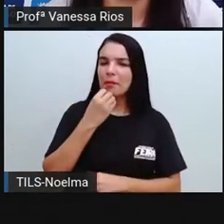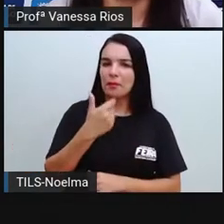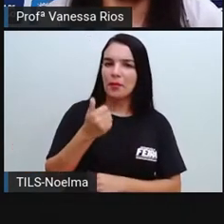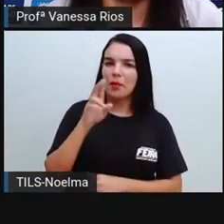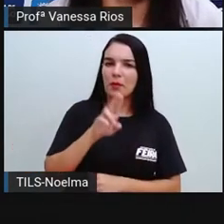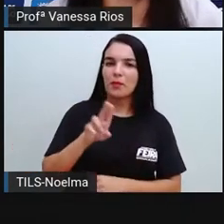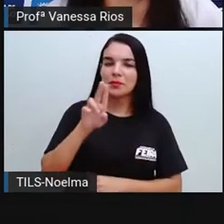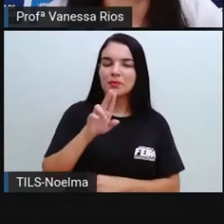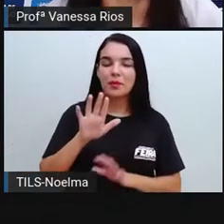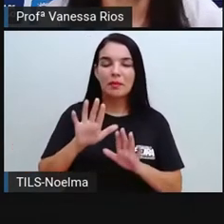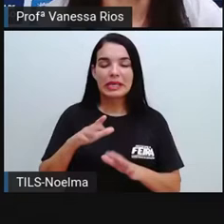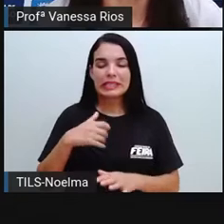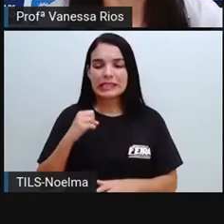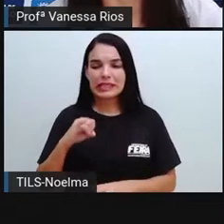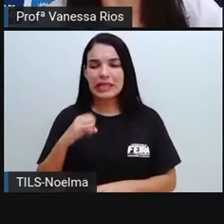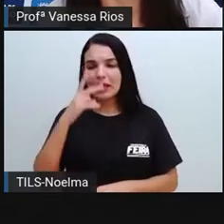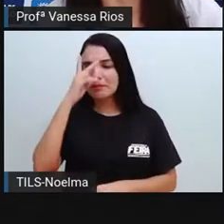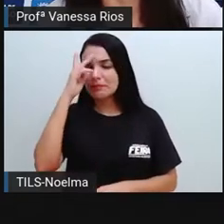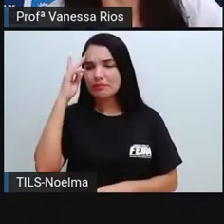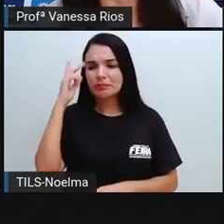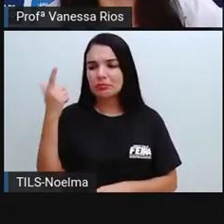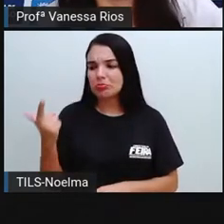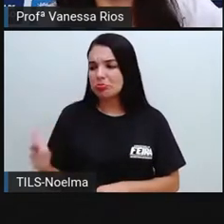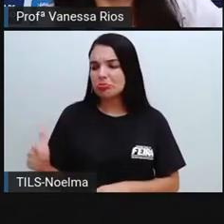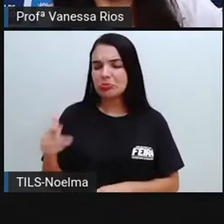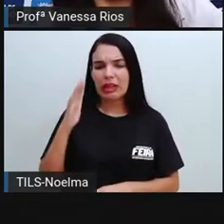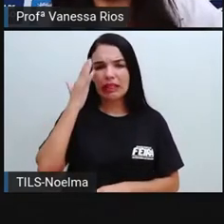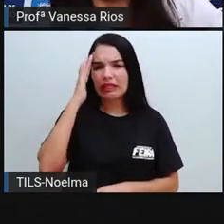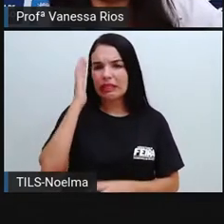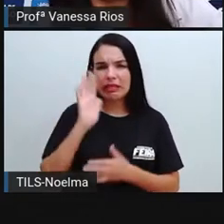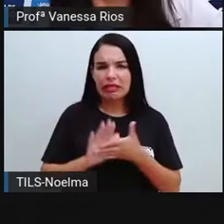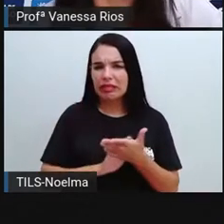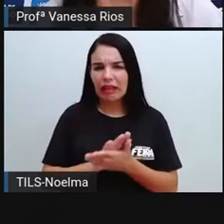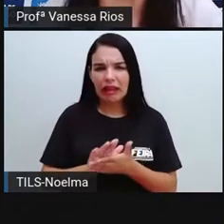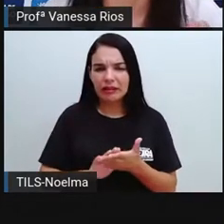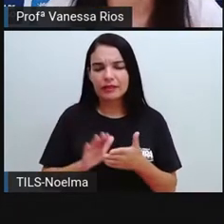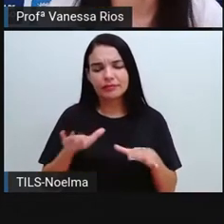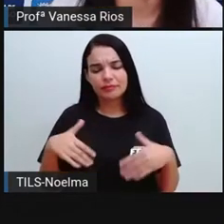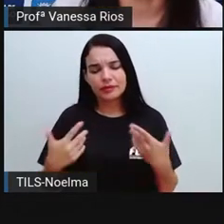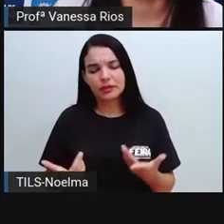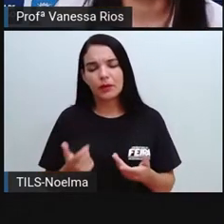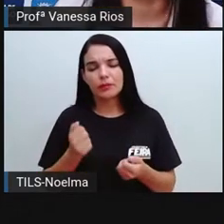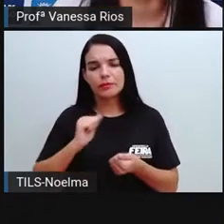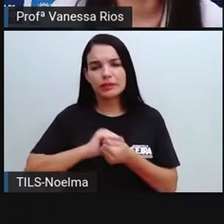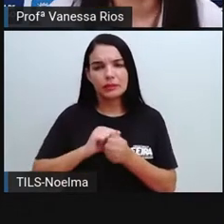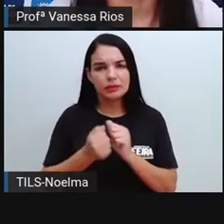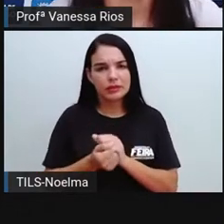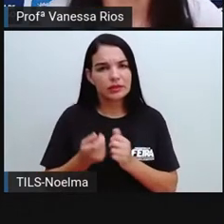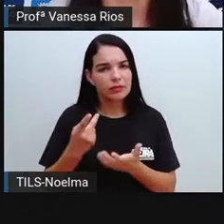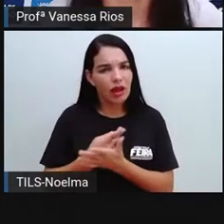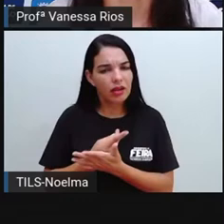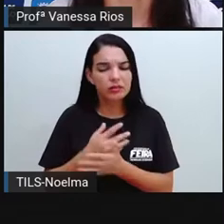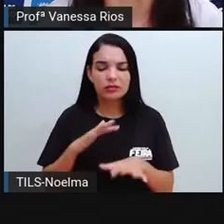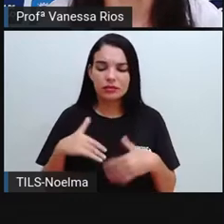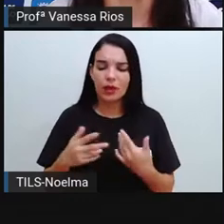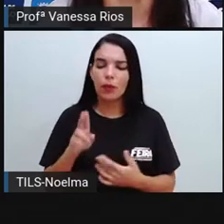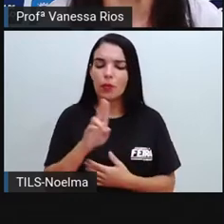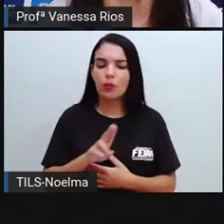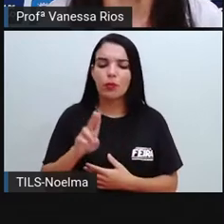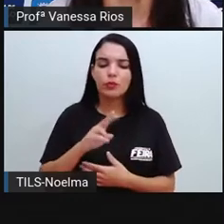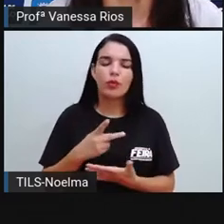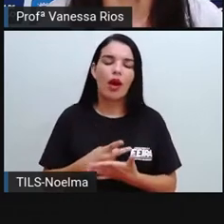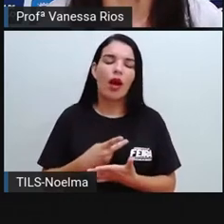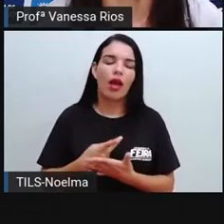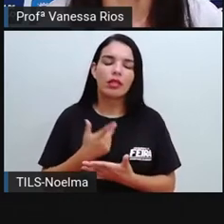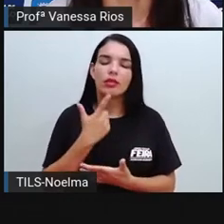entendendo, se eu não tenho conhecimento para fazer essa adequação, então eu não estou fazendo um bom uso da língua.